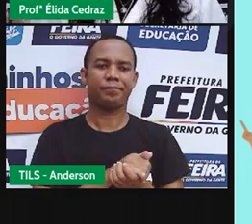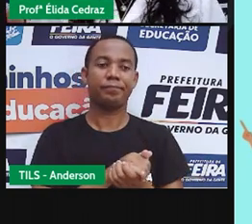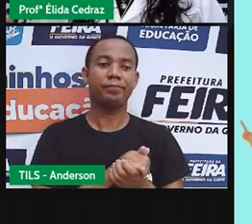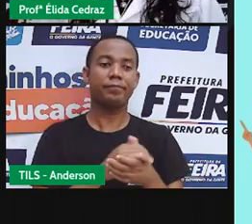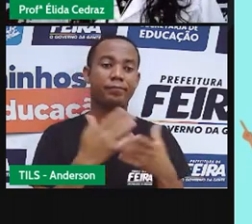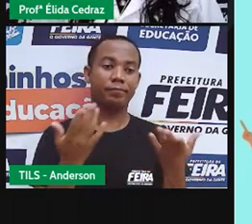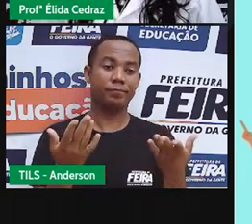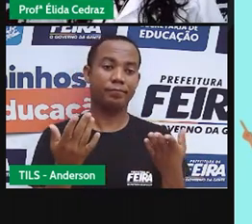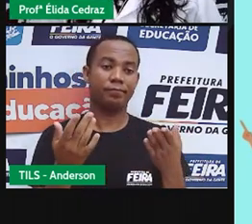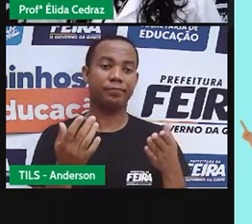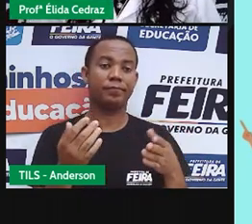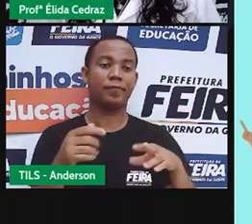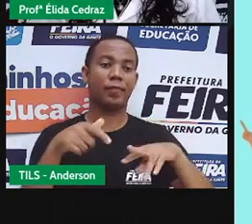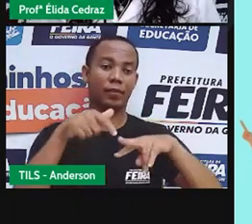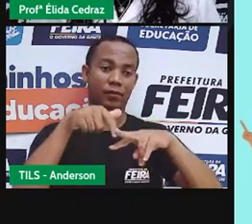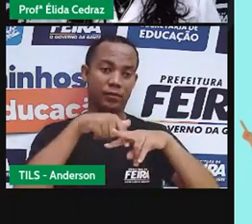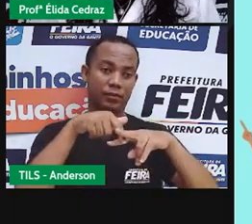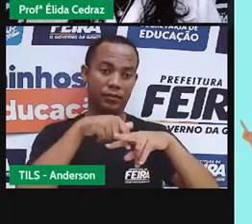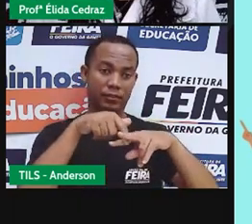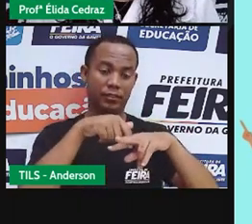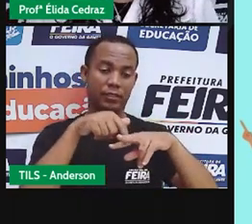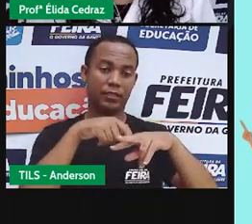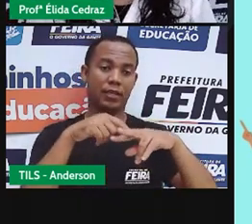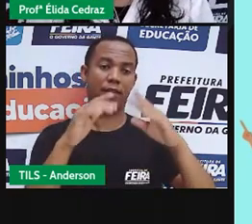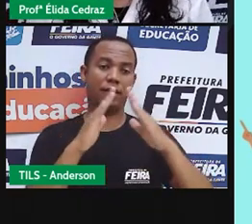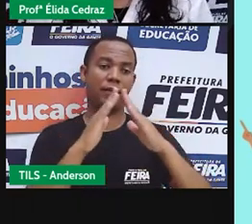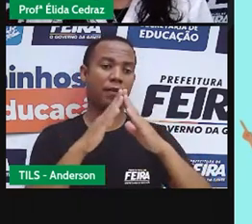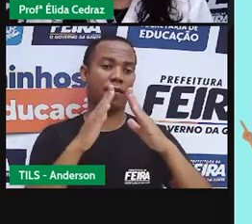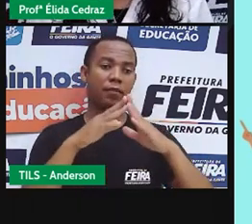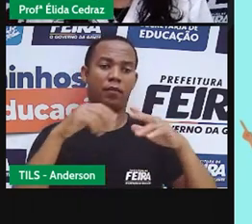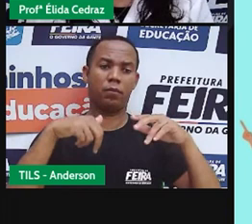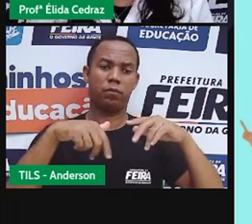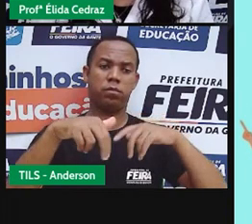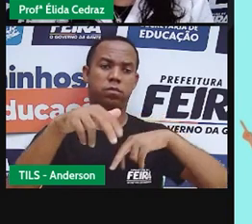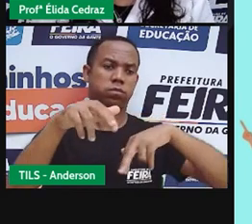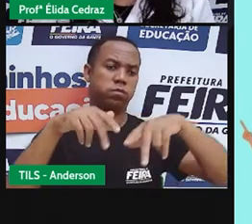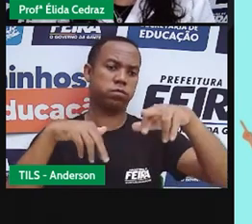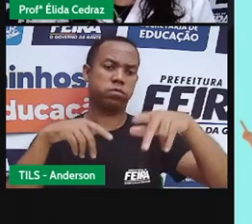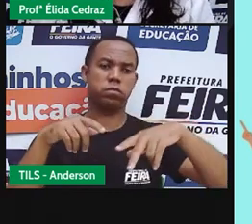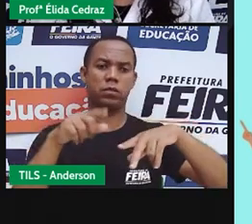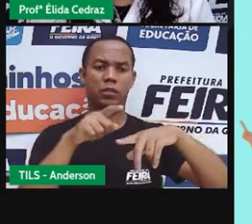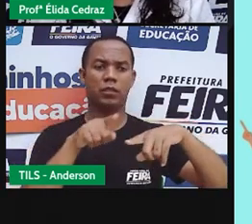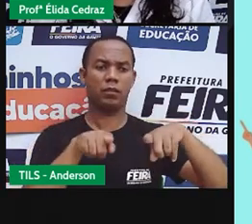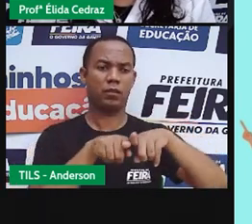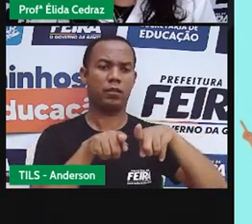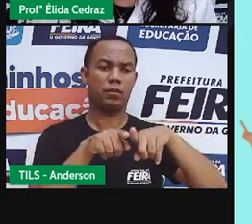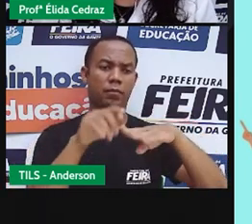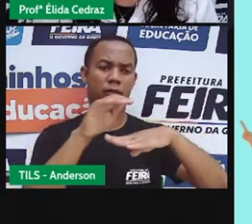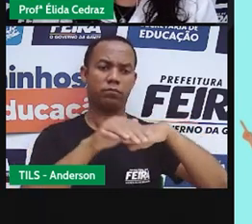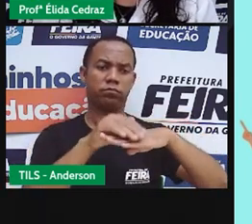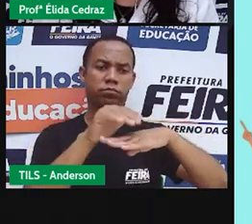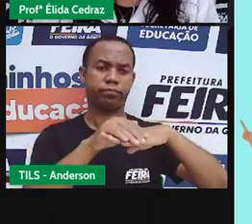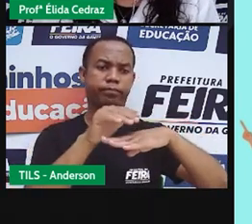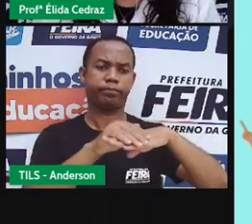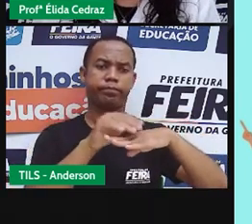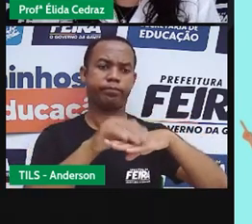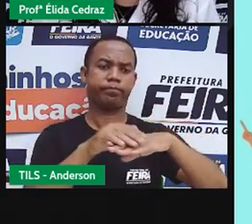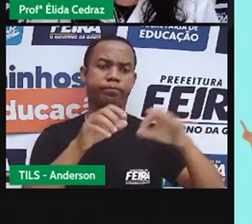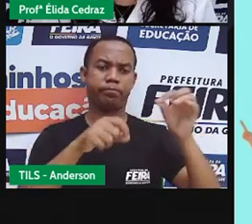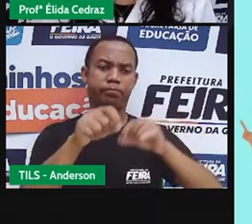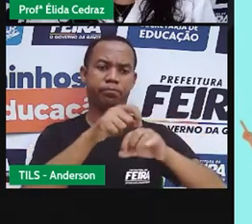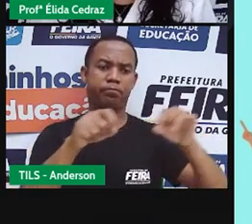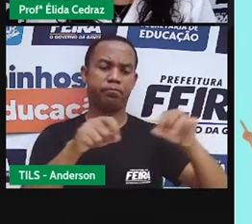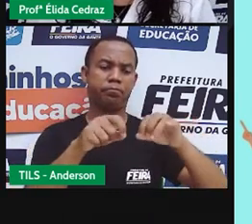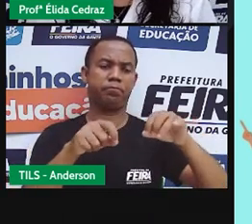A sandália que nós utilizamos em casa, os solados dos sapatos, dos pênis, de algumas